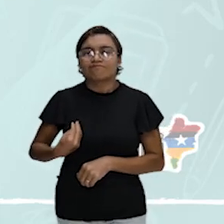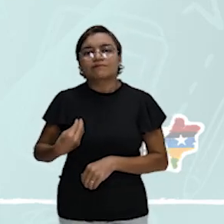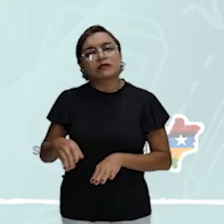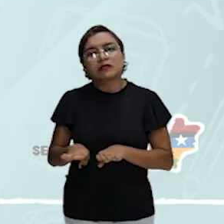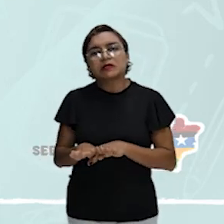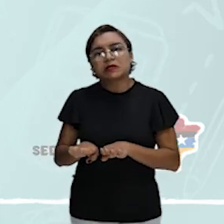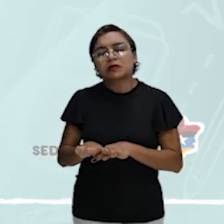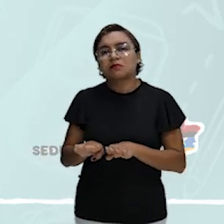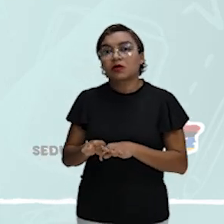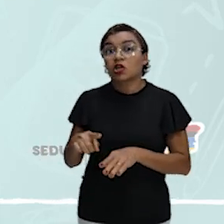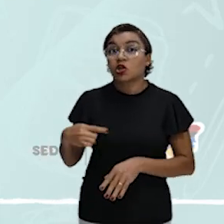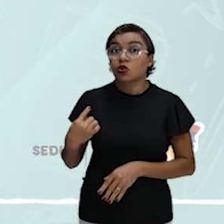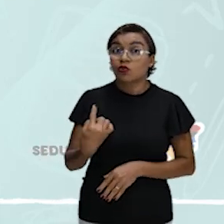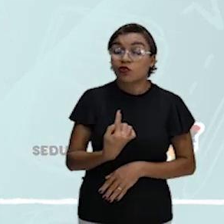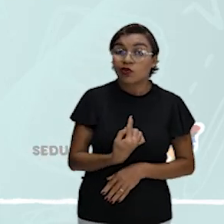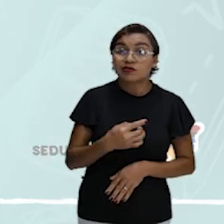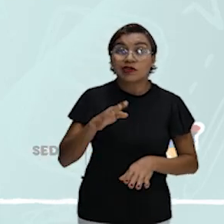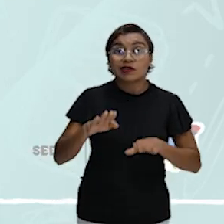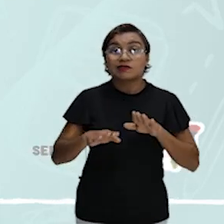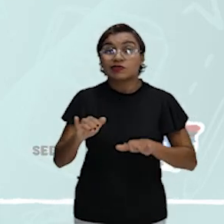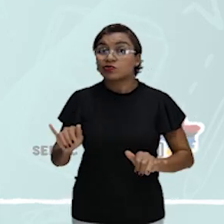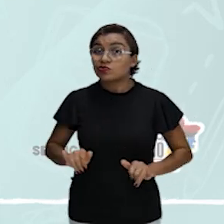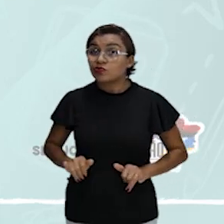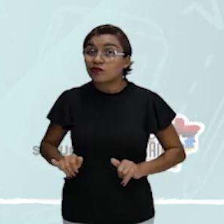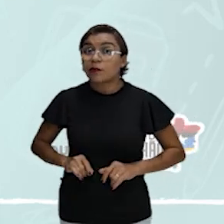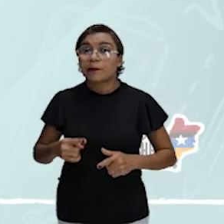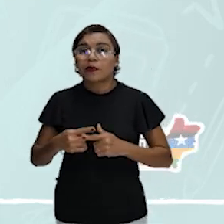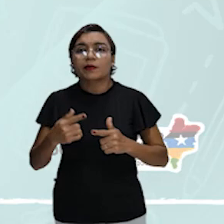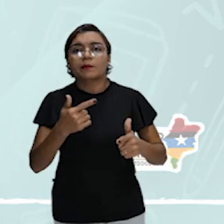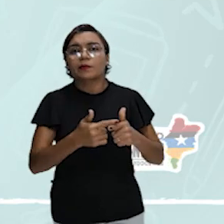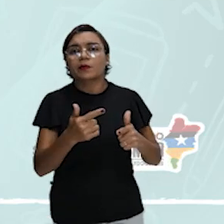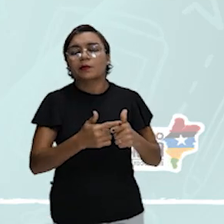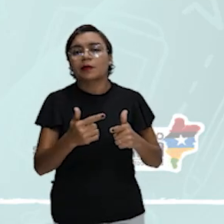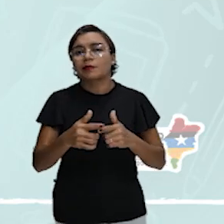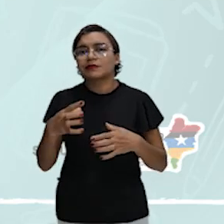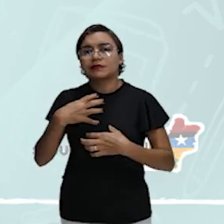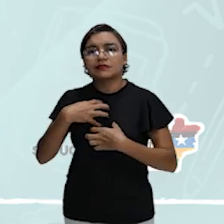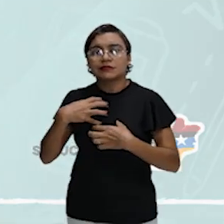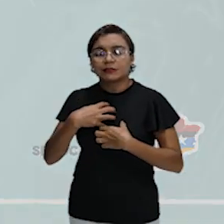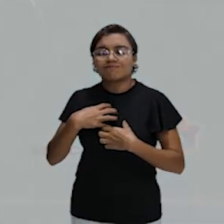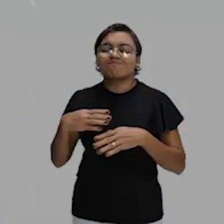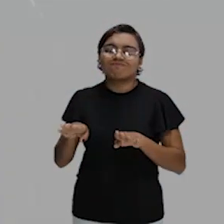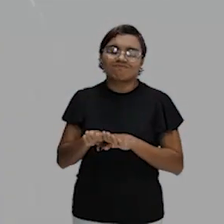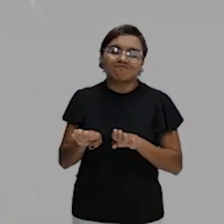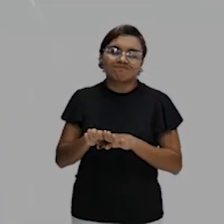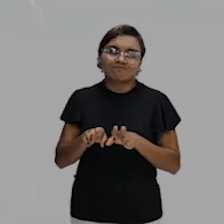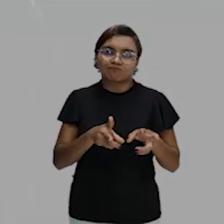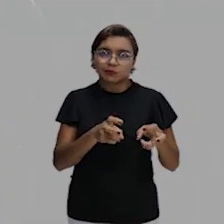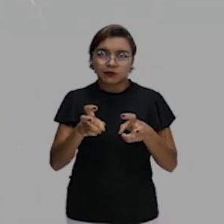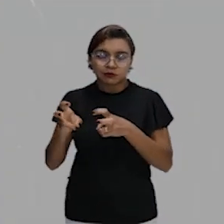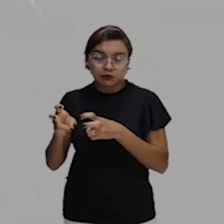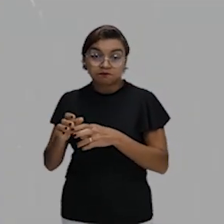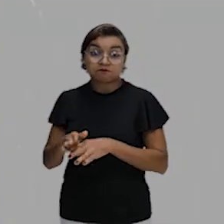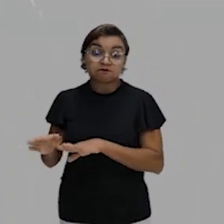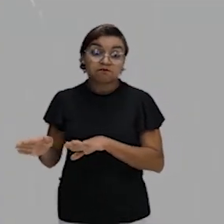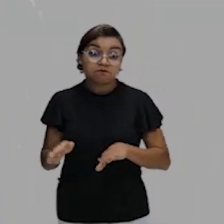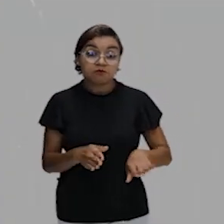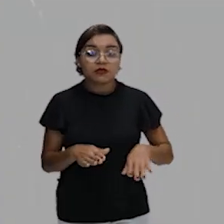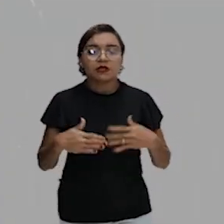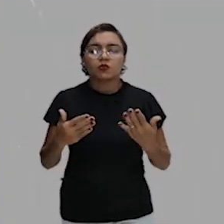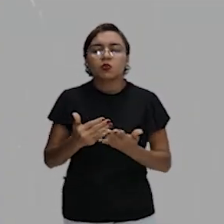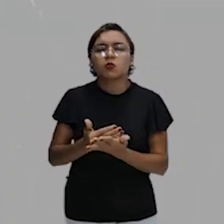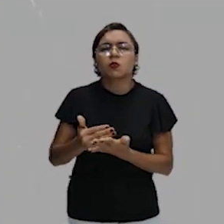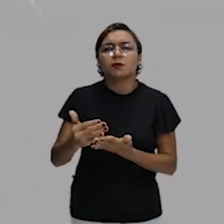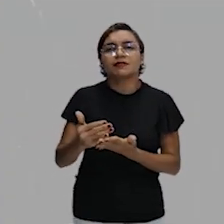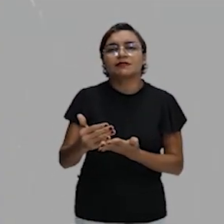de certa forma somos vítimas, né? Porque a gente vê muito dessas problemáticas e sente também as mesmas, beleza? Então vamos lá, vamos começar,